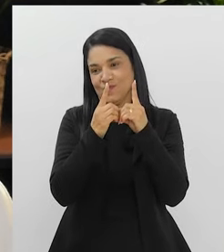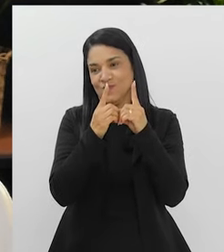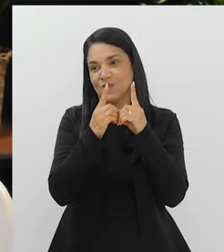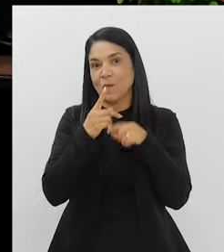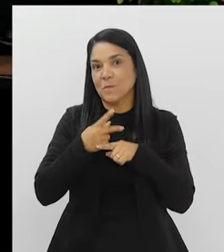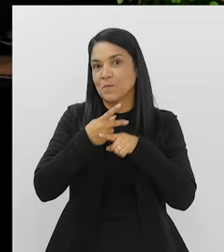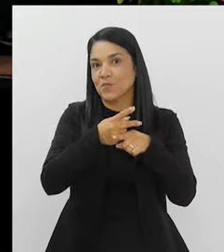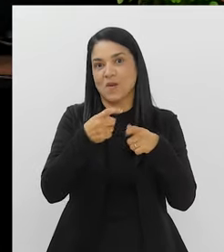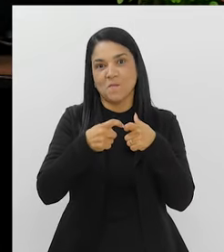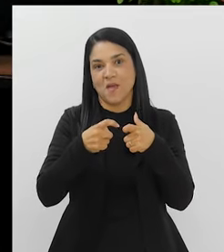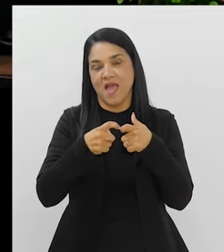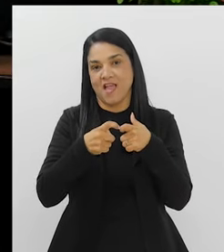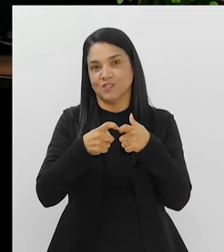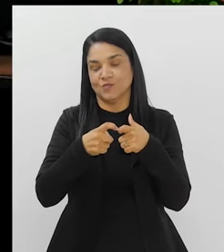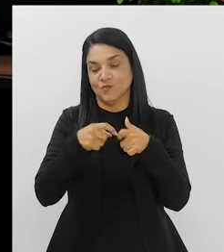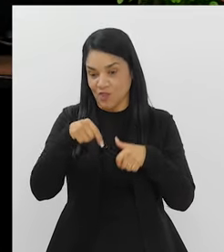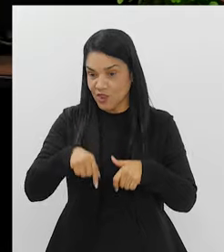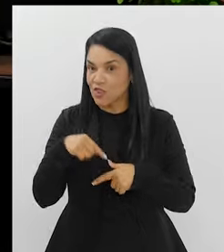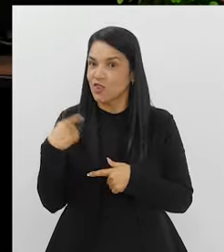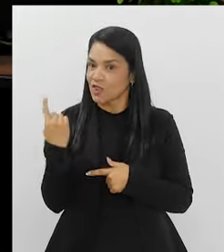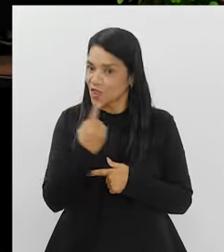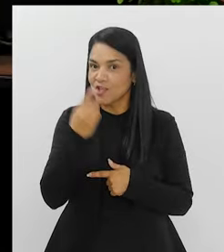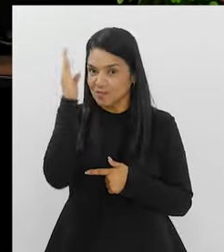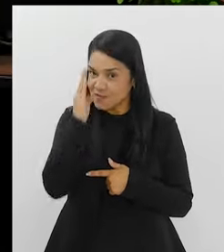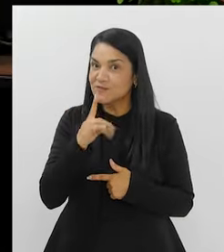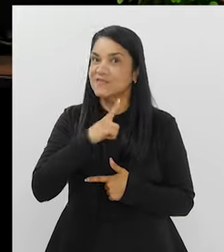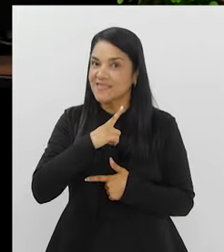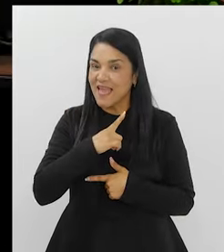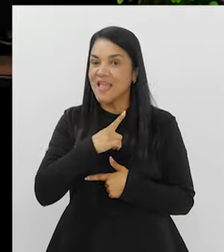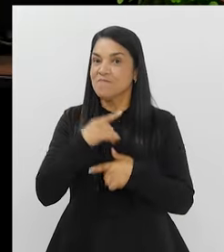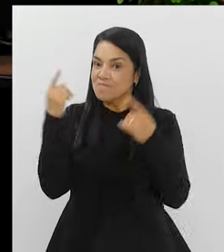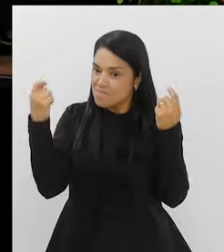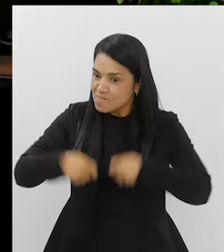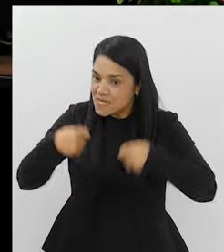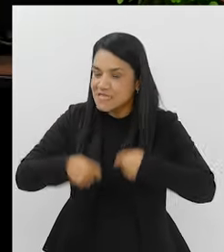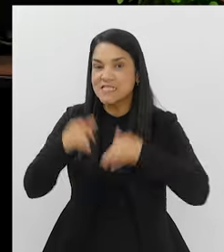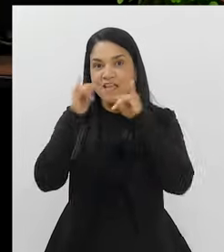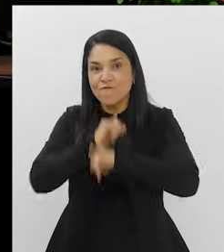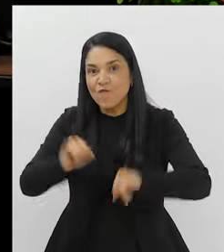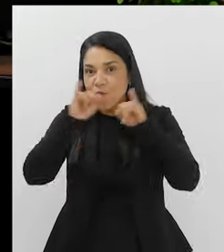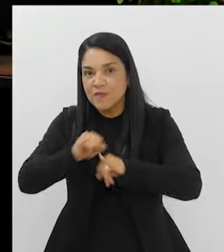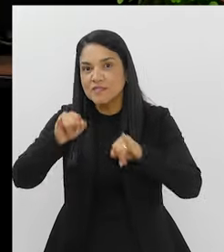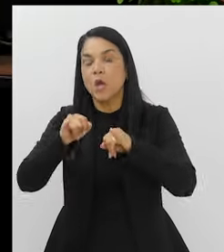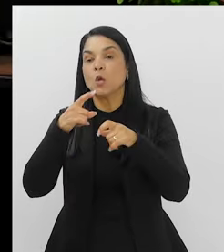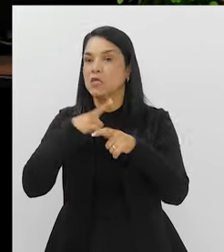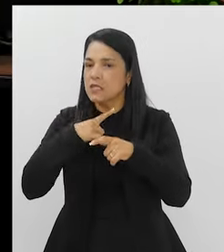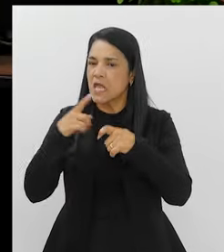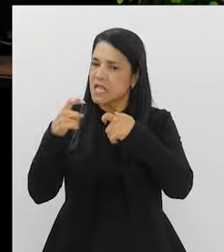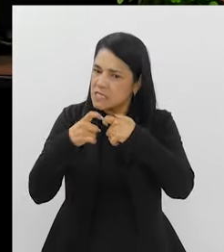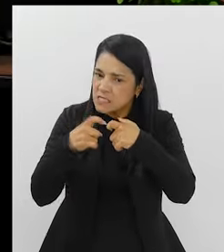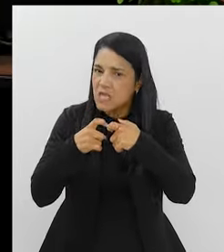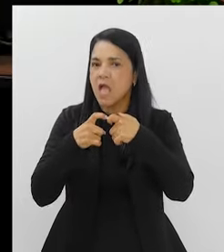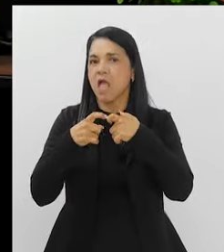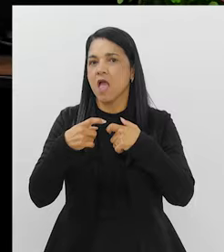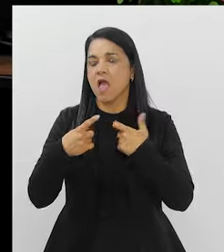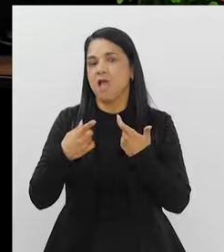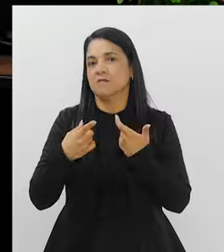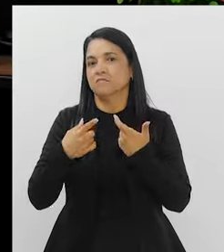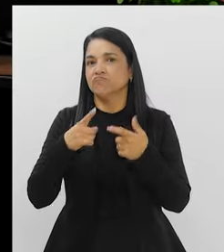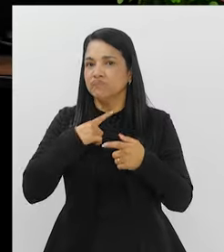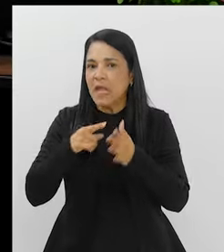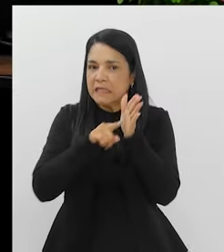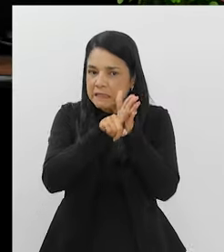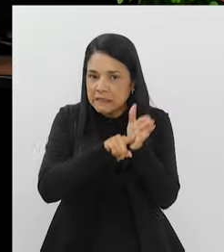E é que nós temos, né? A gente só precisa enfatizar que existe esse médico, que existe esse